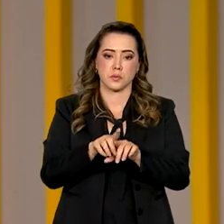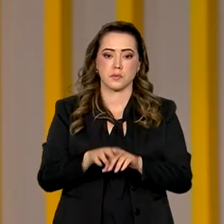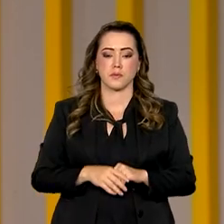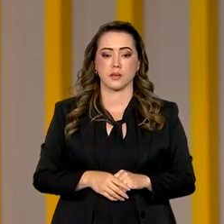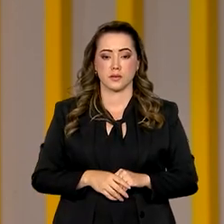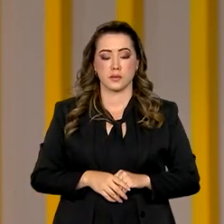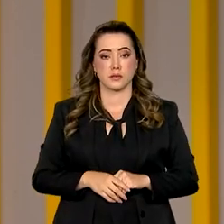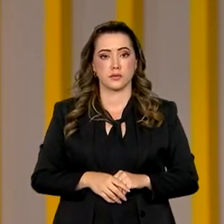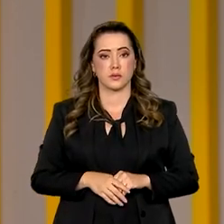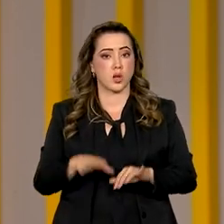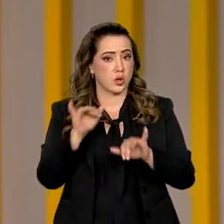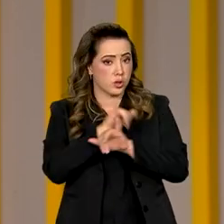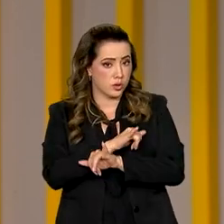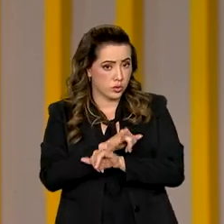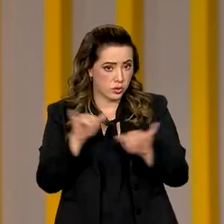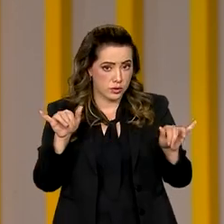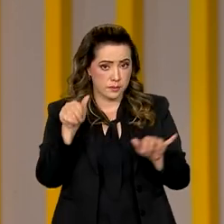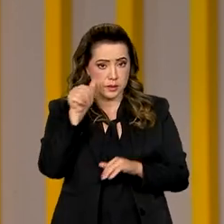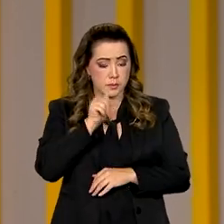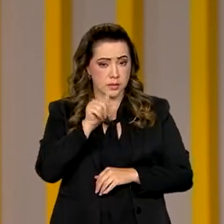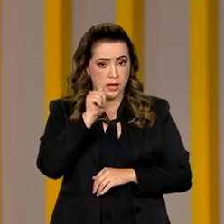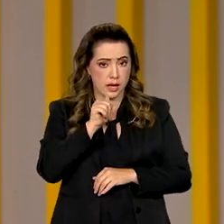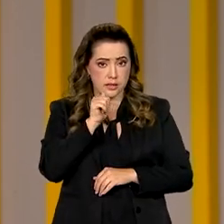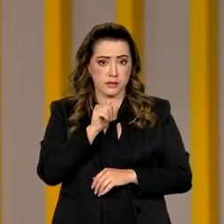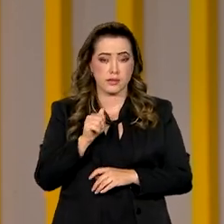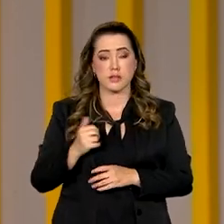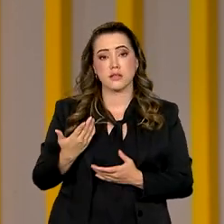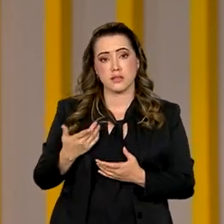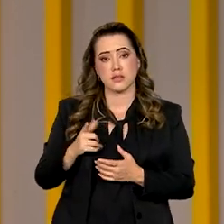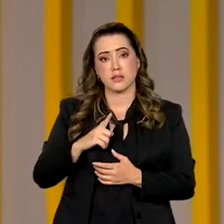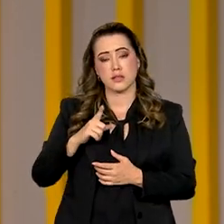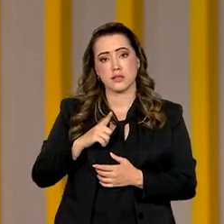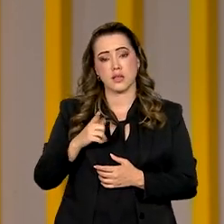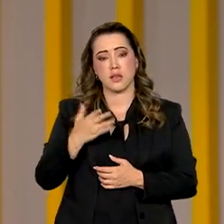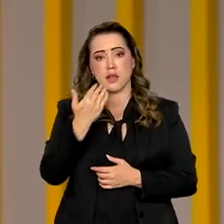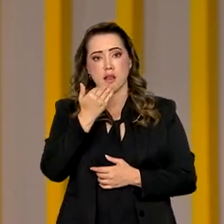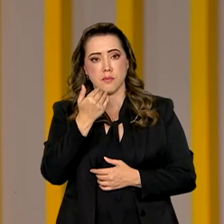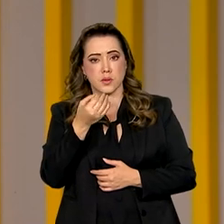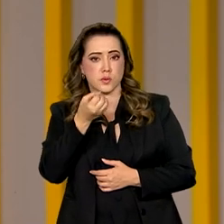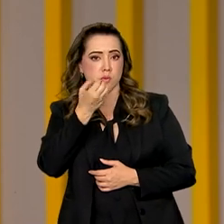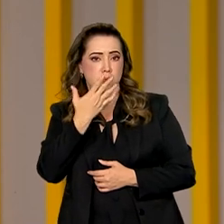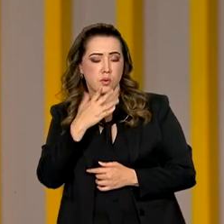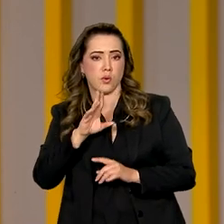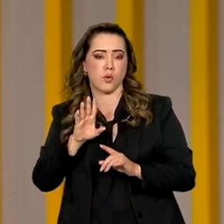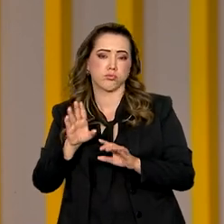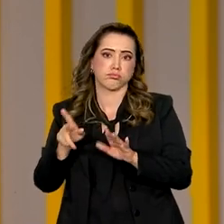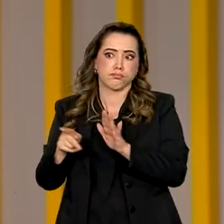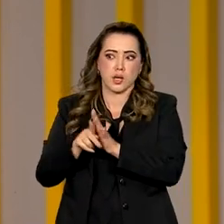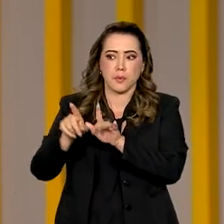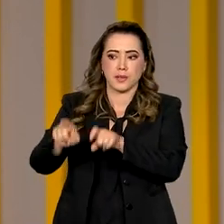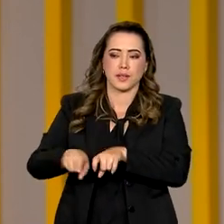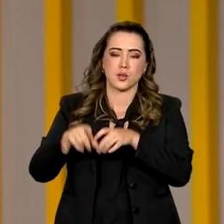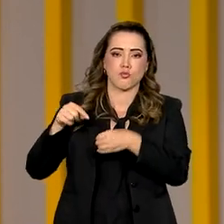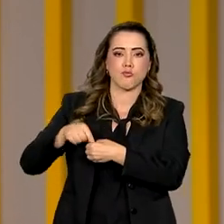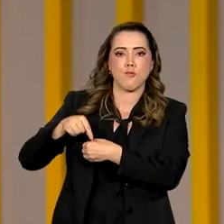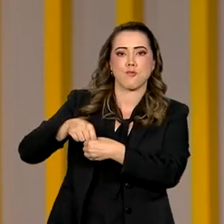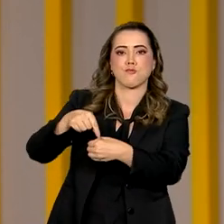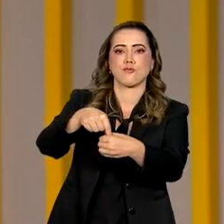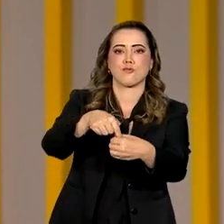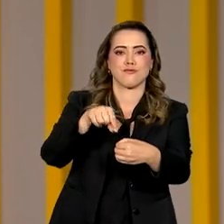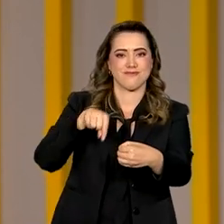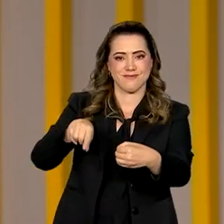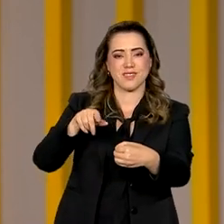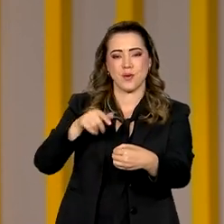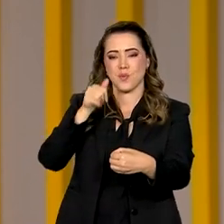E agora uma notícia para mulheres que produzem alimentos saudáveis de forma agroecológica. Foi lançado hoje pelo governo